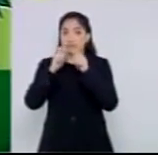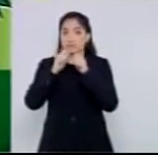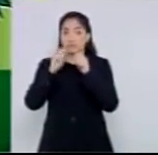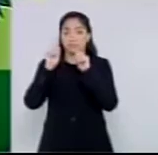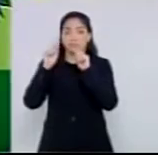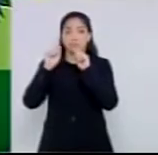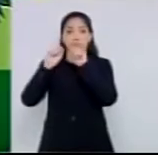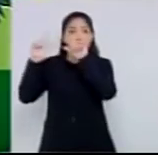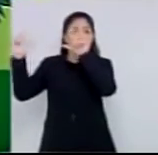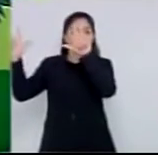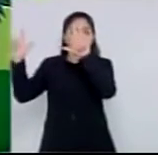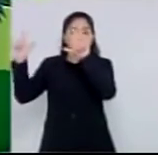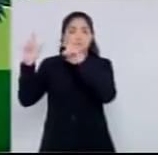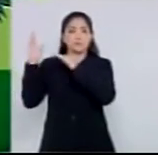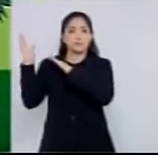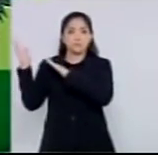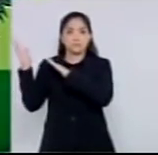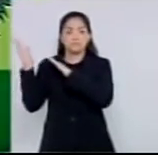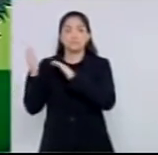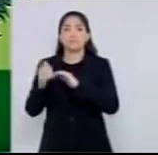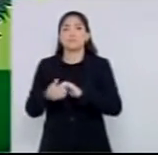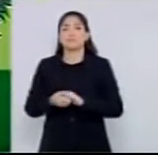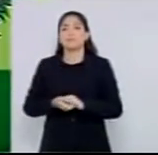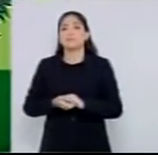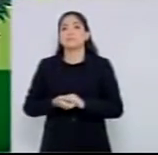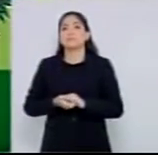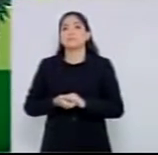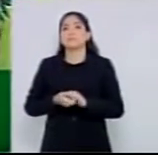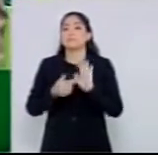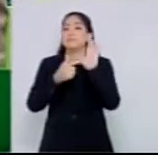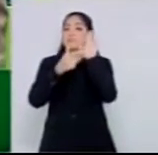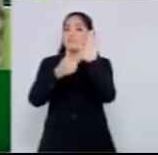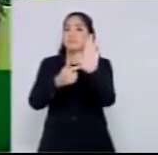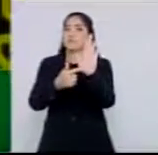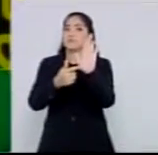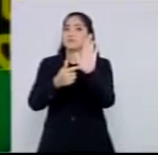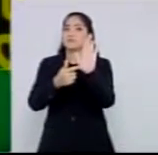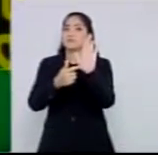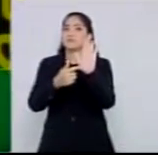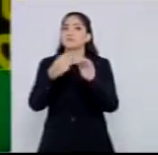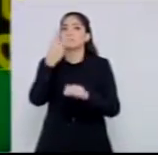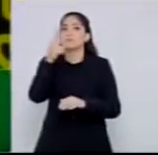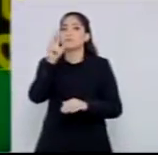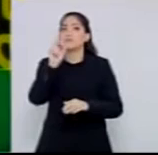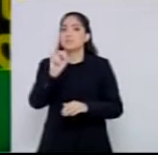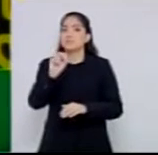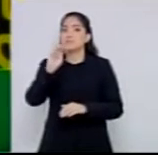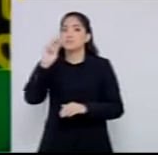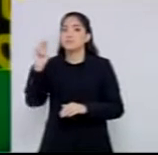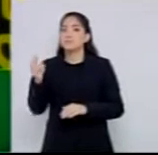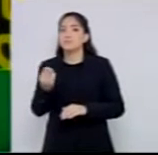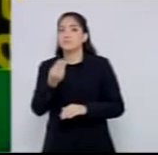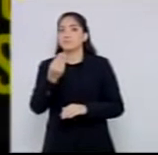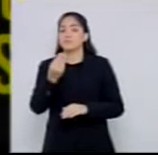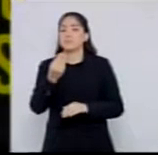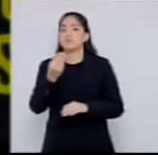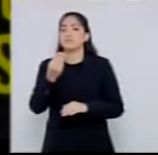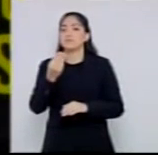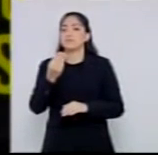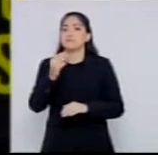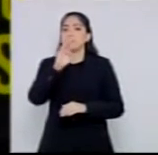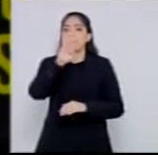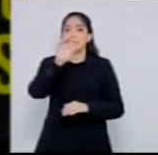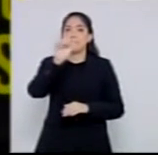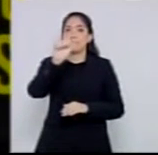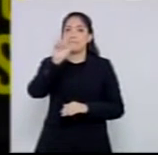pedi para que fosse colocado, porque na verdade eu vou falar sobre os 20 milhões do Badesc que a prefeitura de